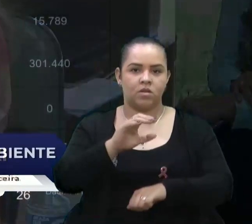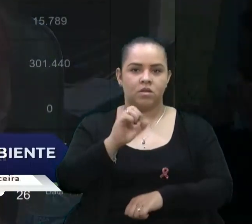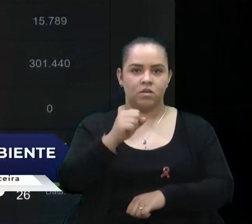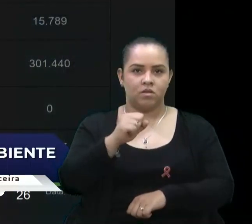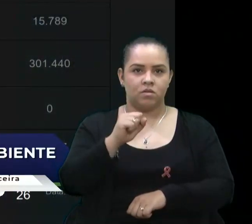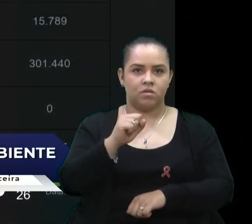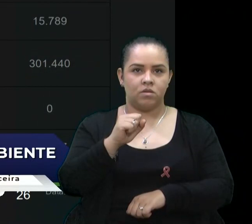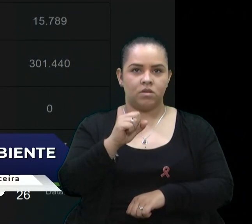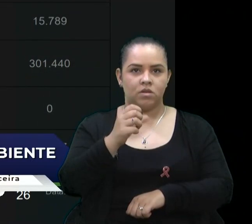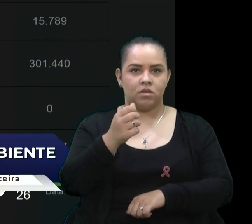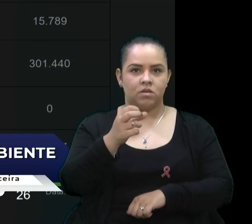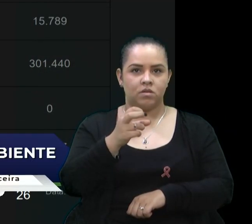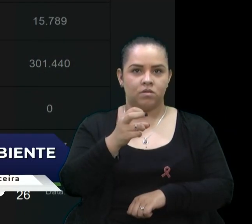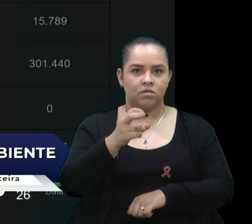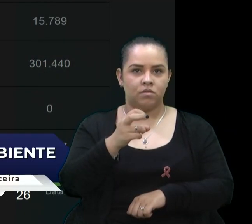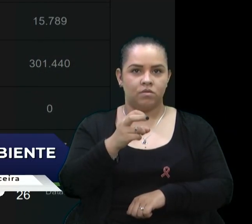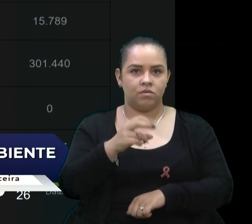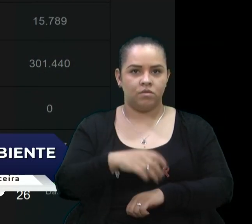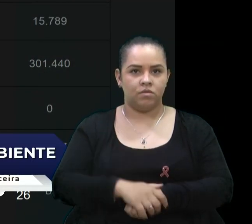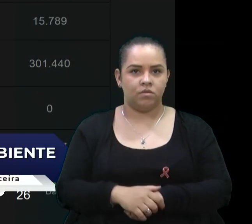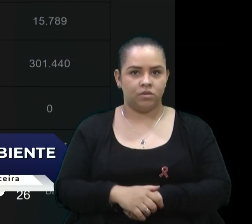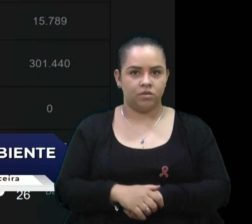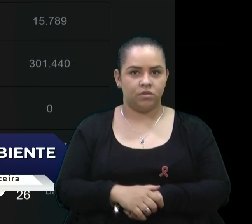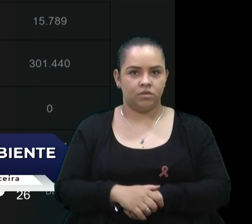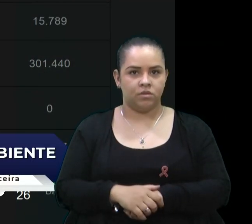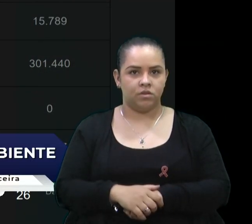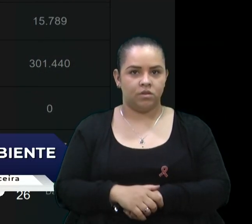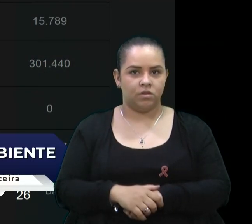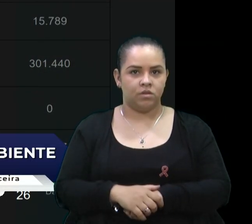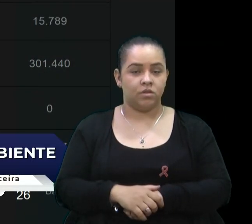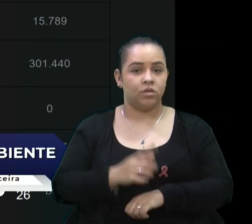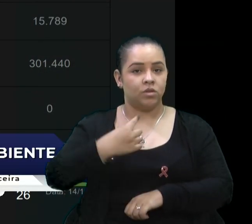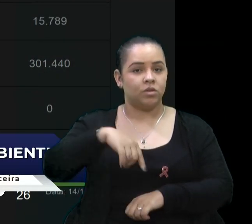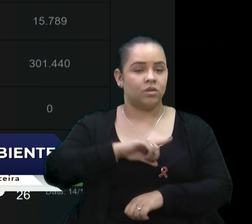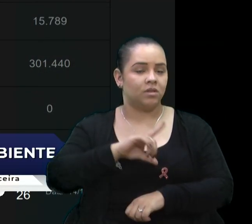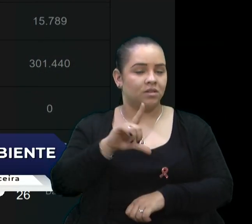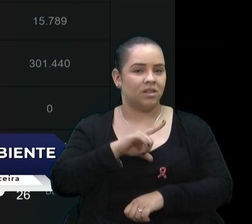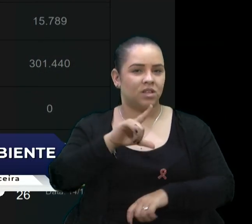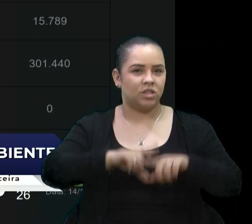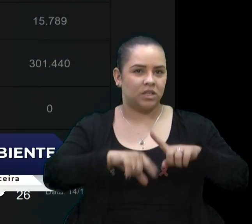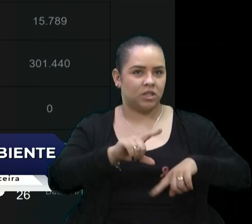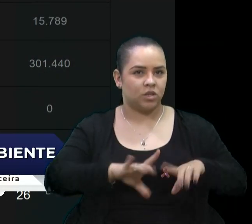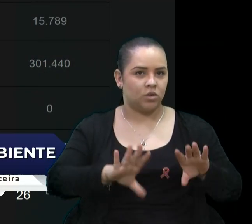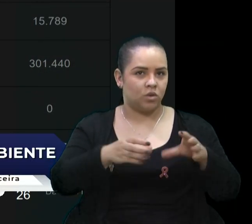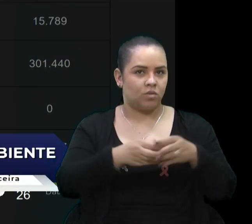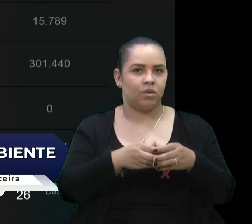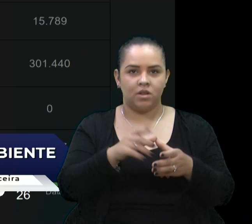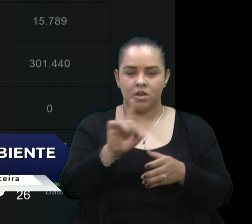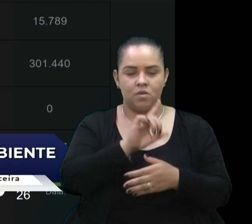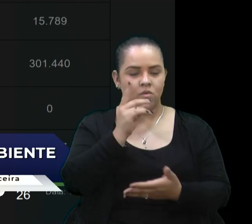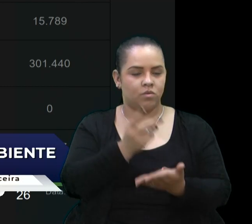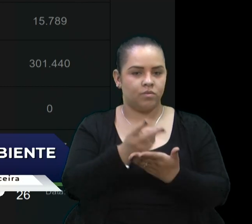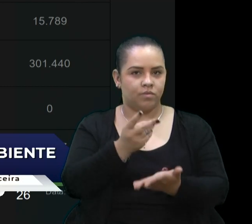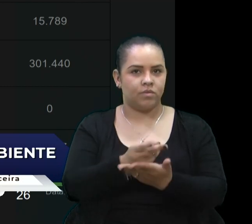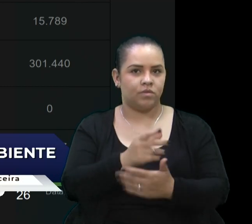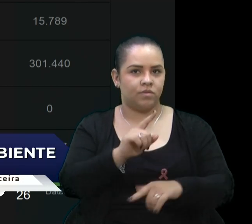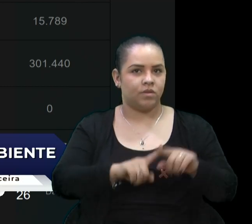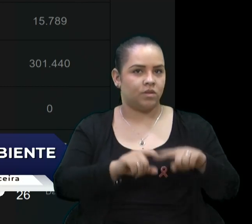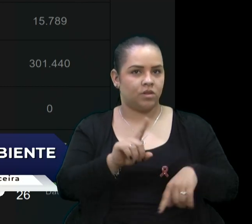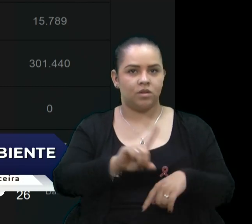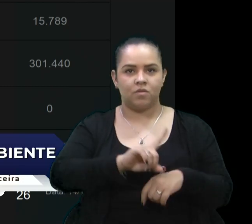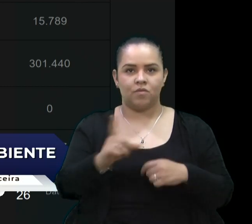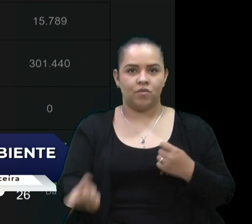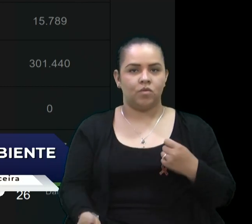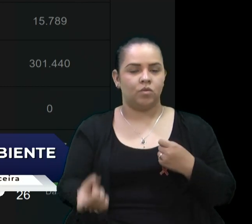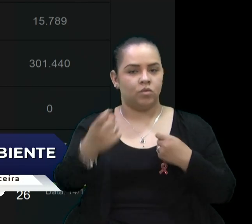558. A gente só mantém fechadas as atividades em grupo, então ainda não foram retomadas neste período